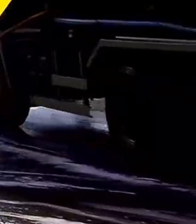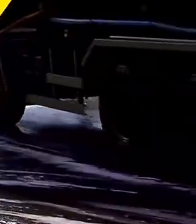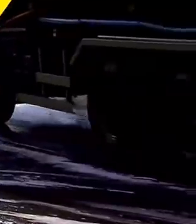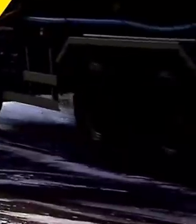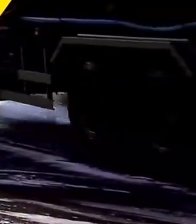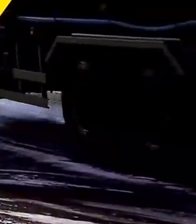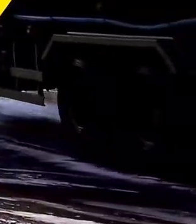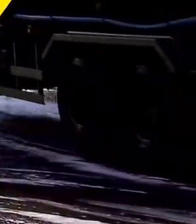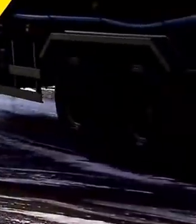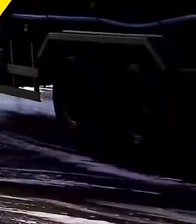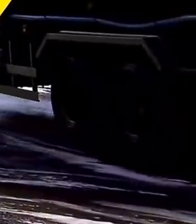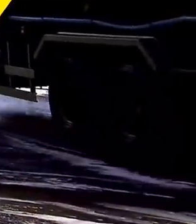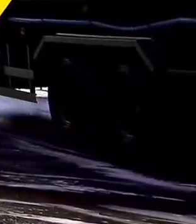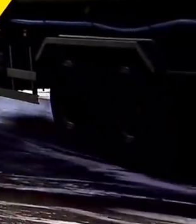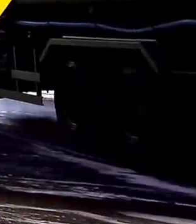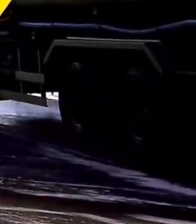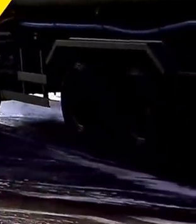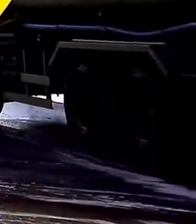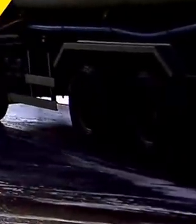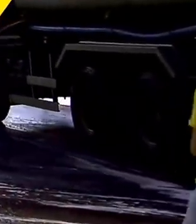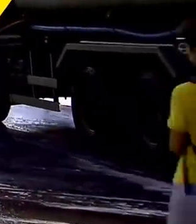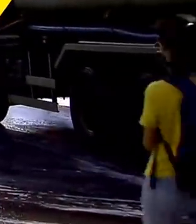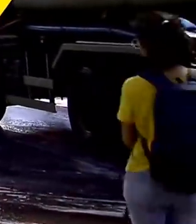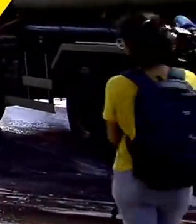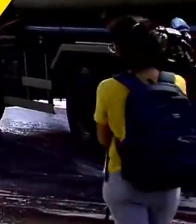Legendas Negri